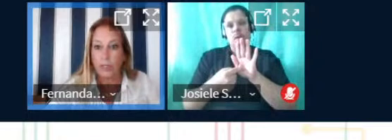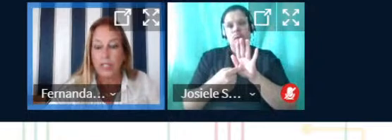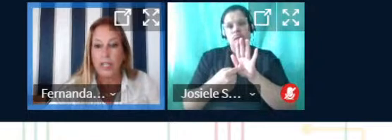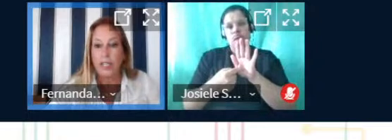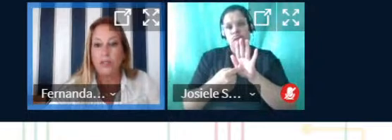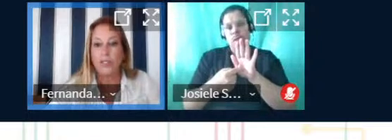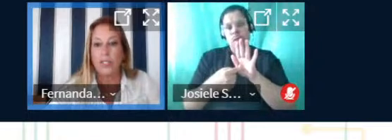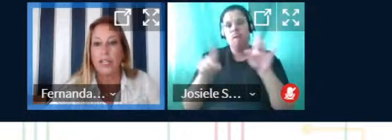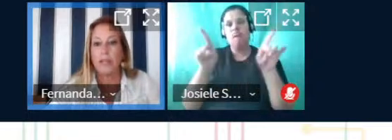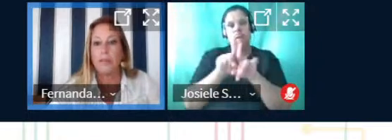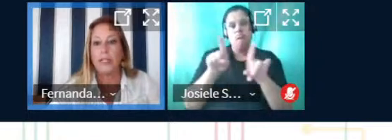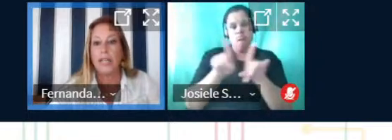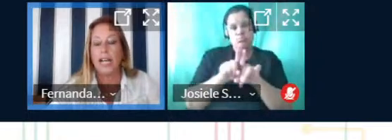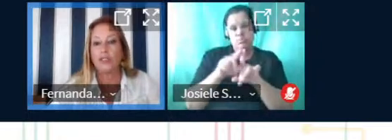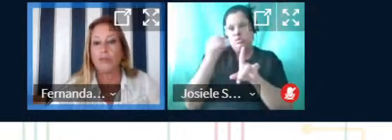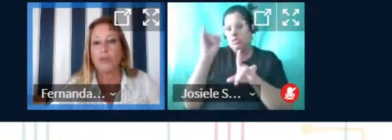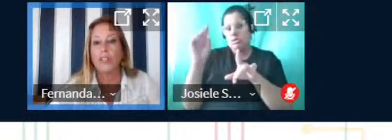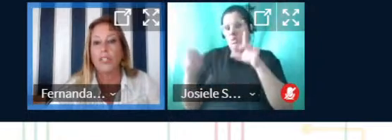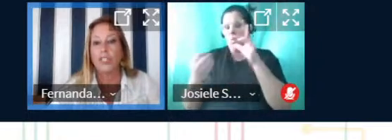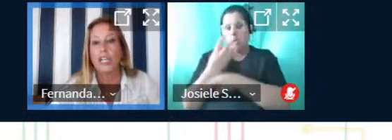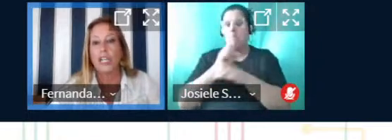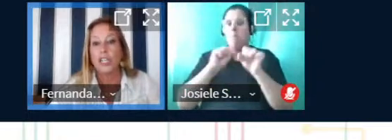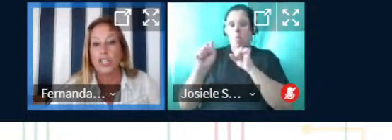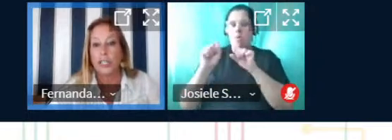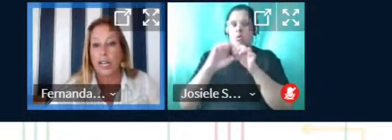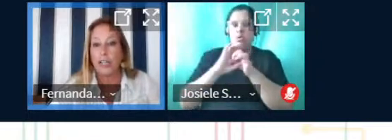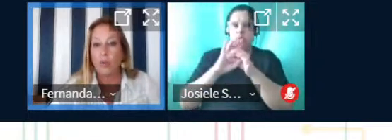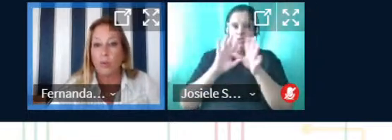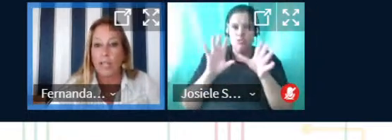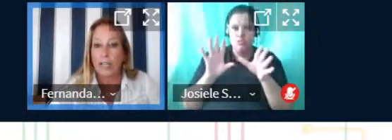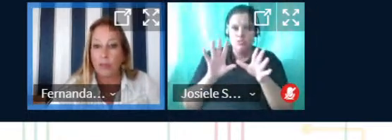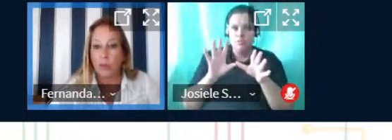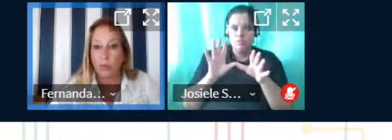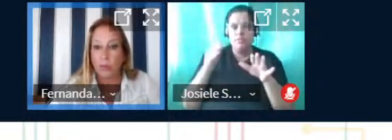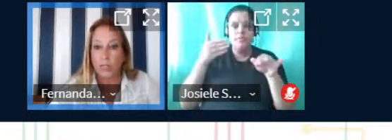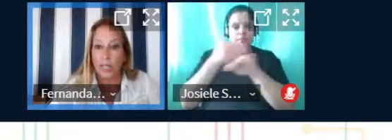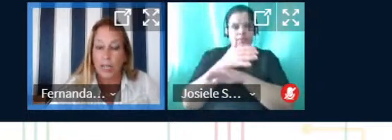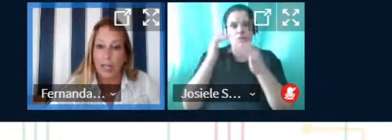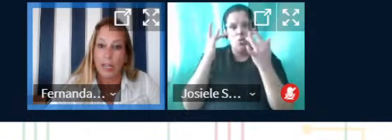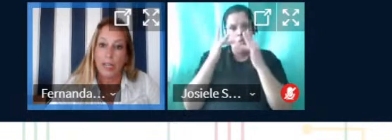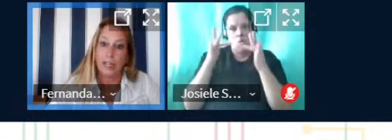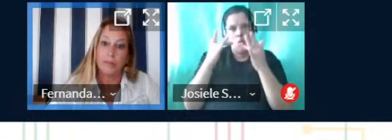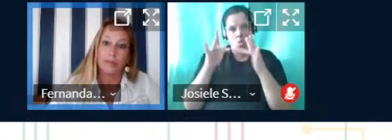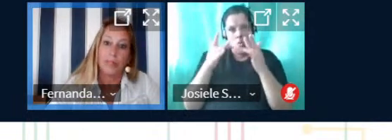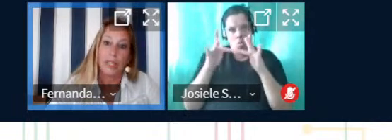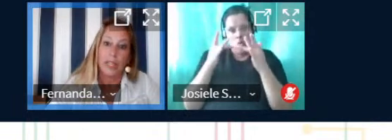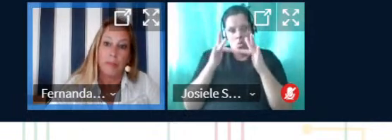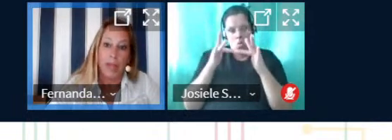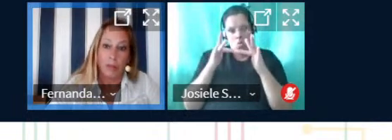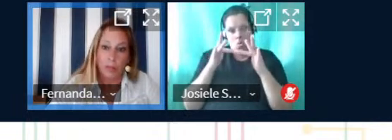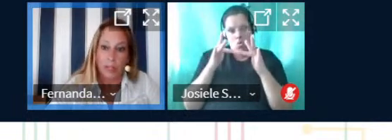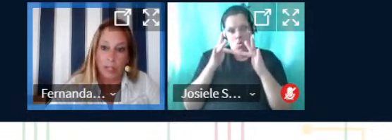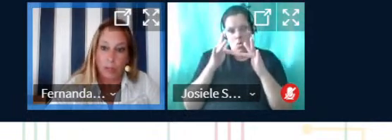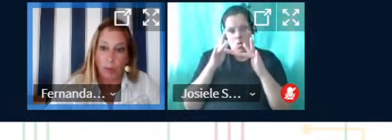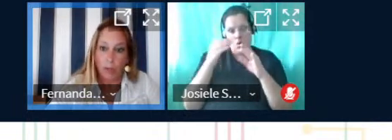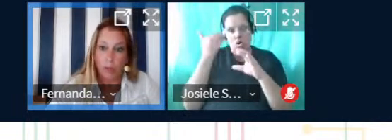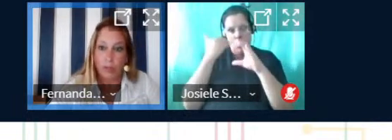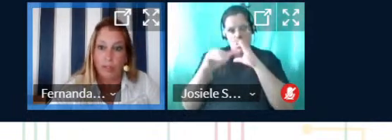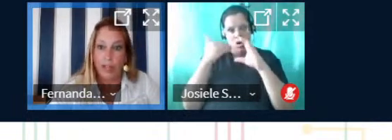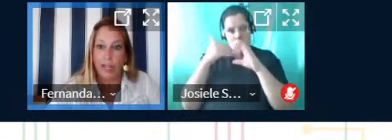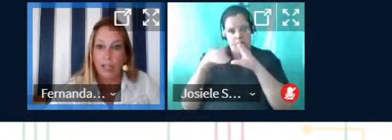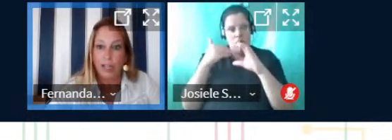acontecer isso, vocês têm liberdade, como ouvintes, de entrar em contato com os e-mails